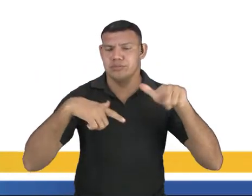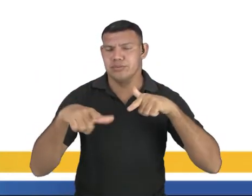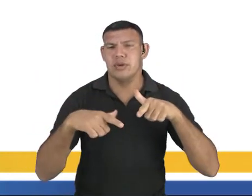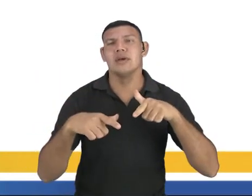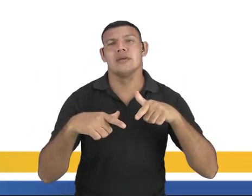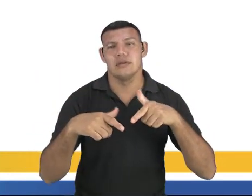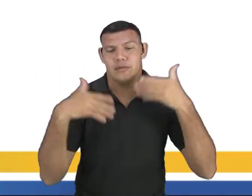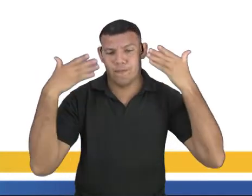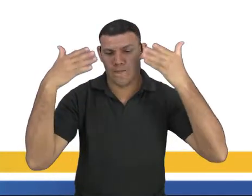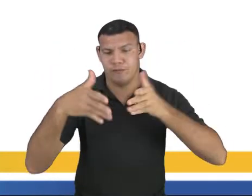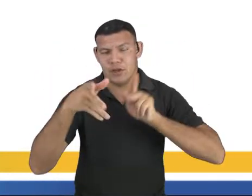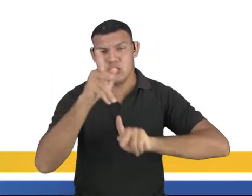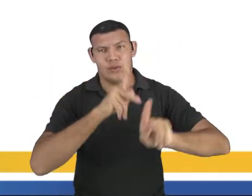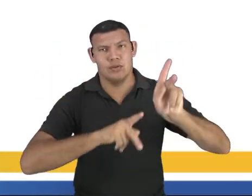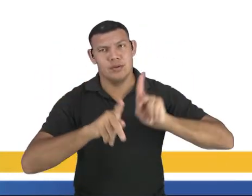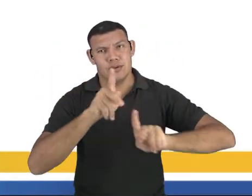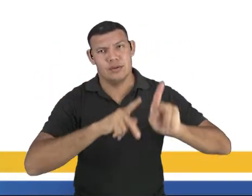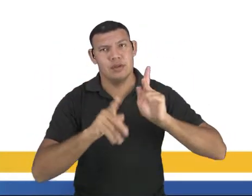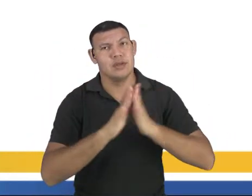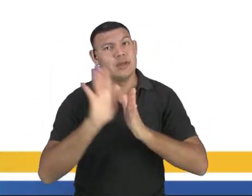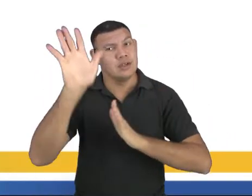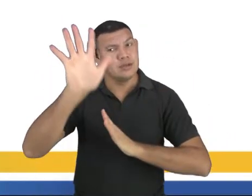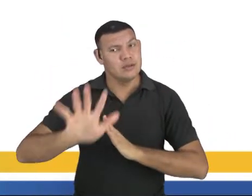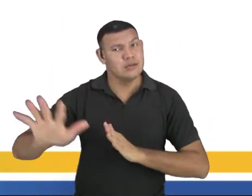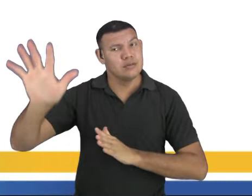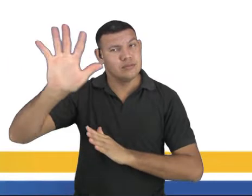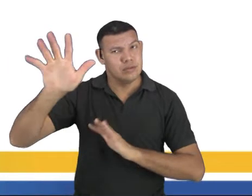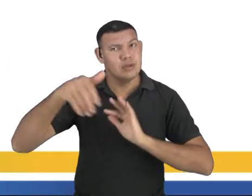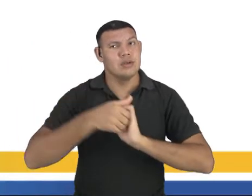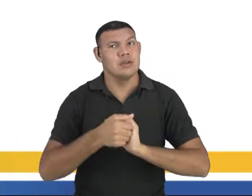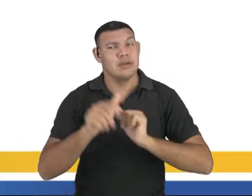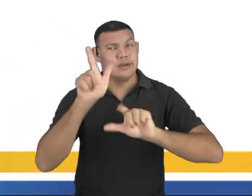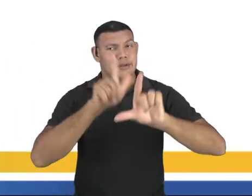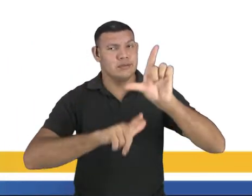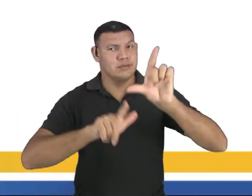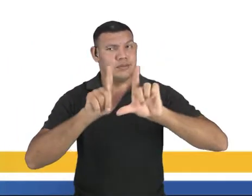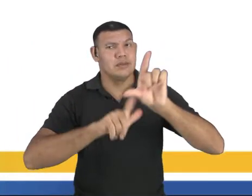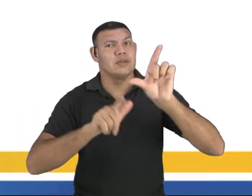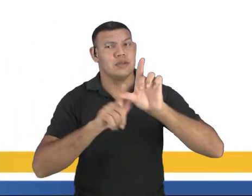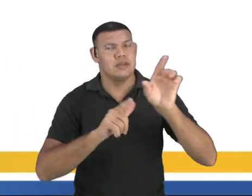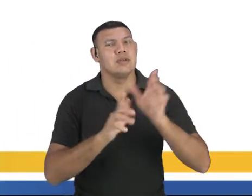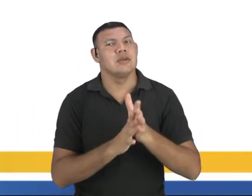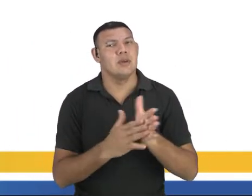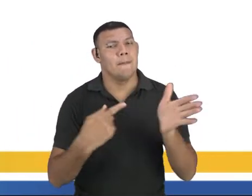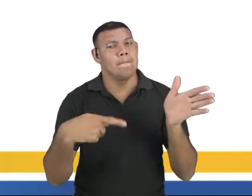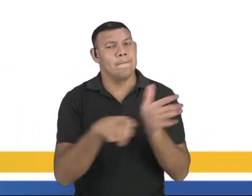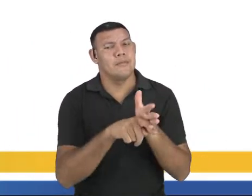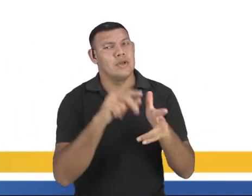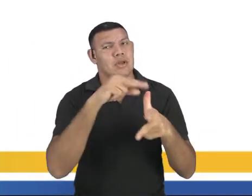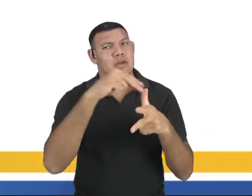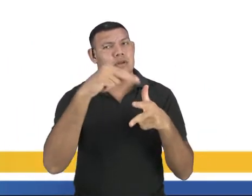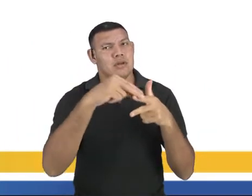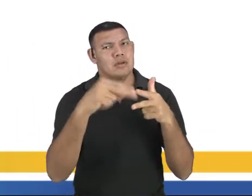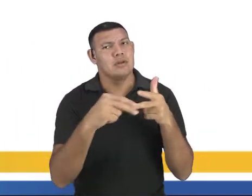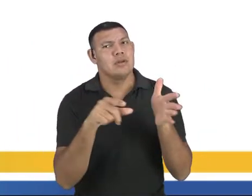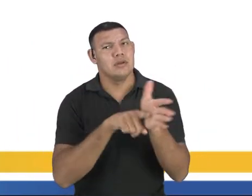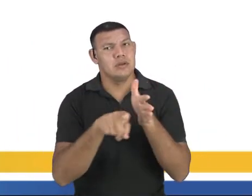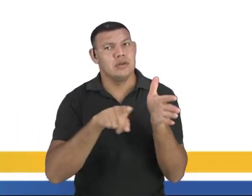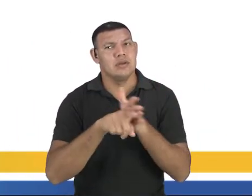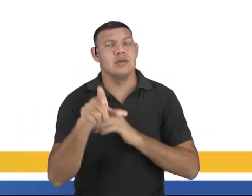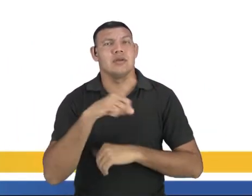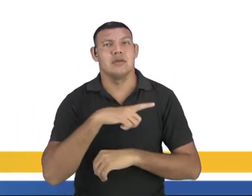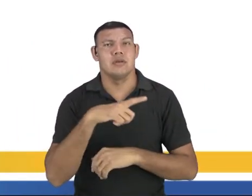Então, geralmente, as letras das músicas dela vêm no Enem, tá bom? E aí, nós temos também,